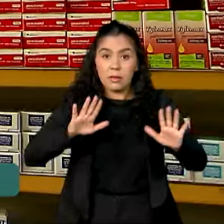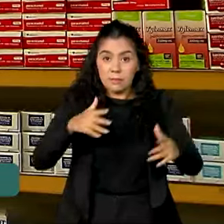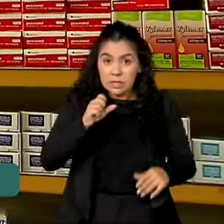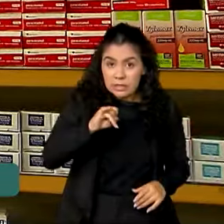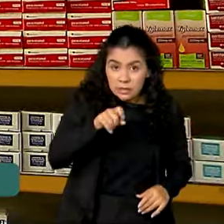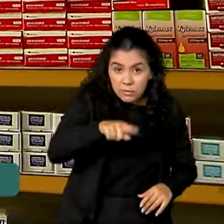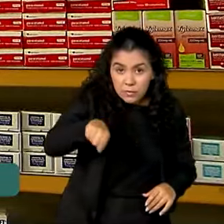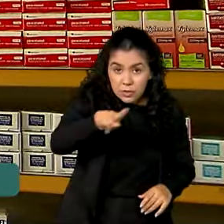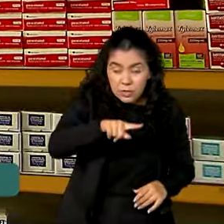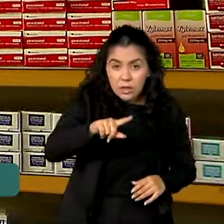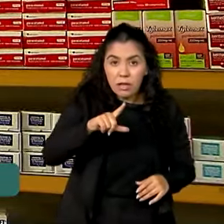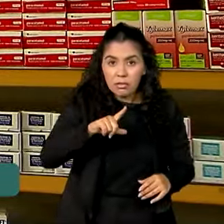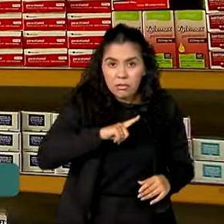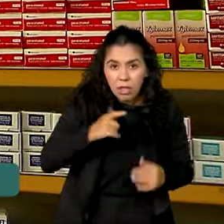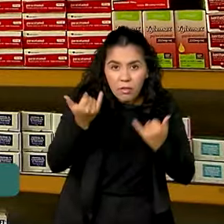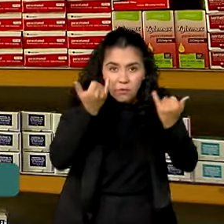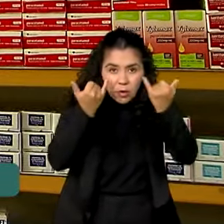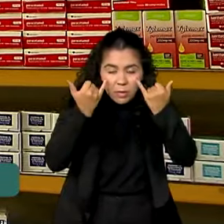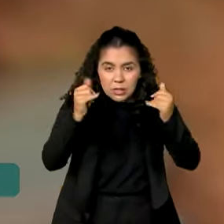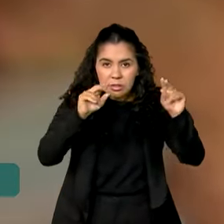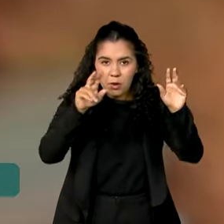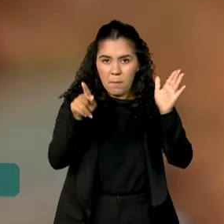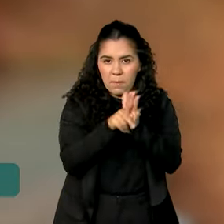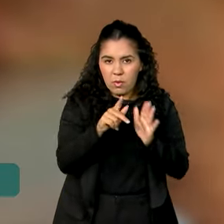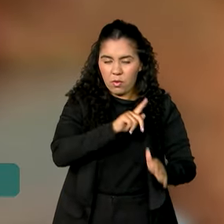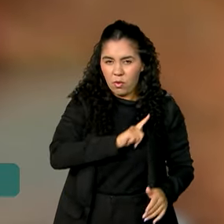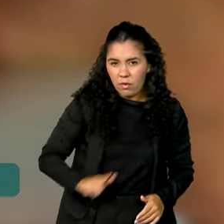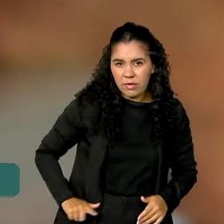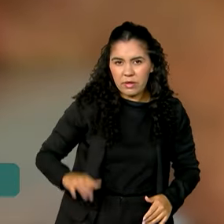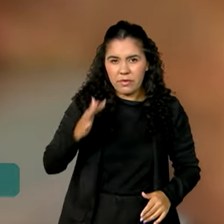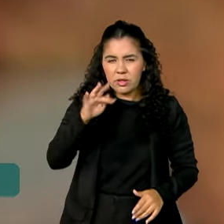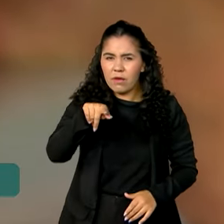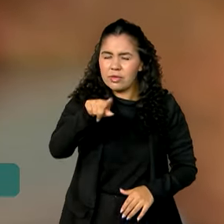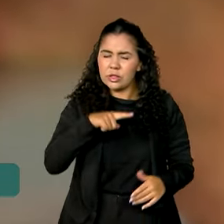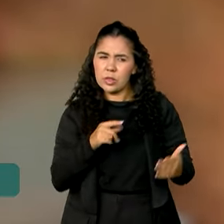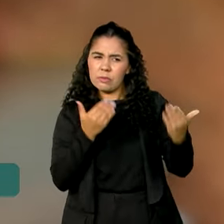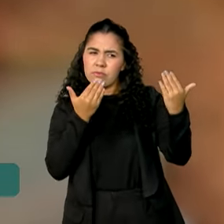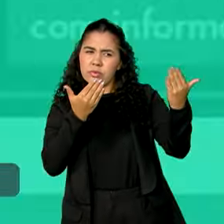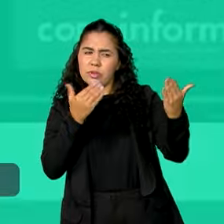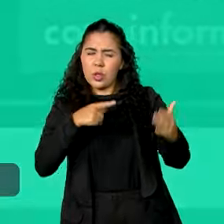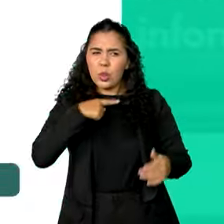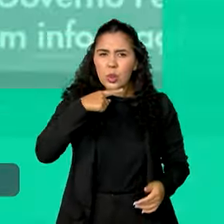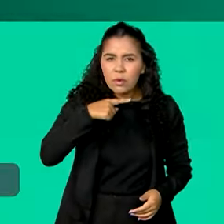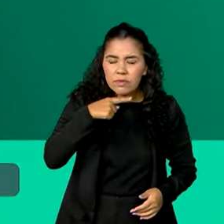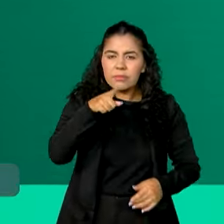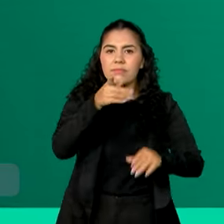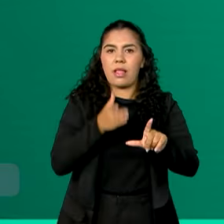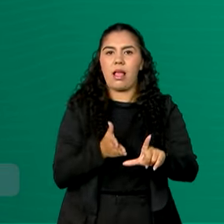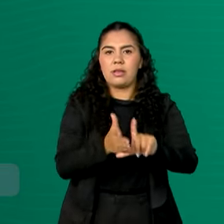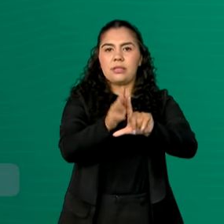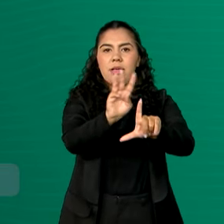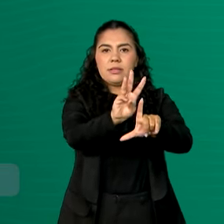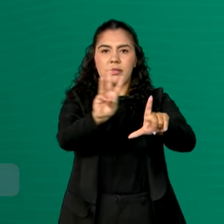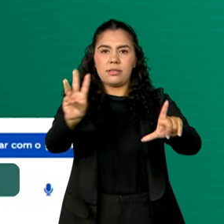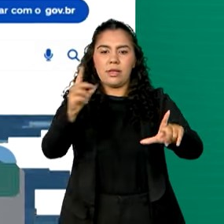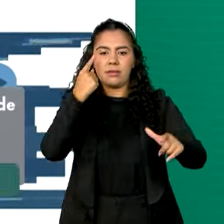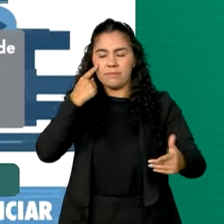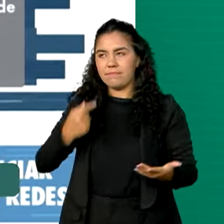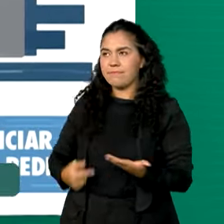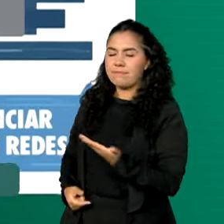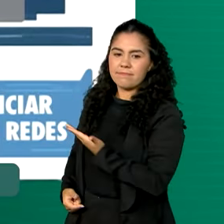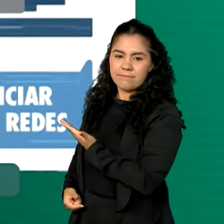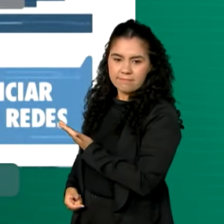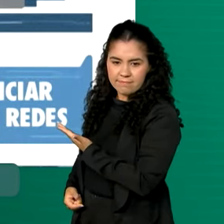você recebeu uma informação sobre o governo federal e ficou com dúvidas se é verdade, acesse a página Brasil Contra Fake.